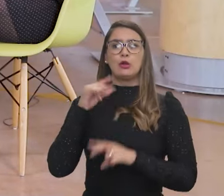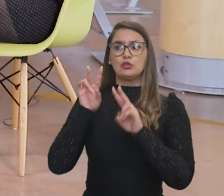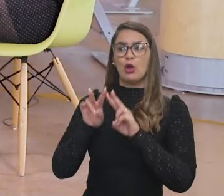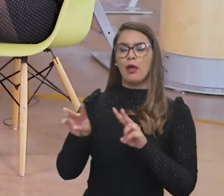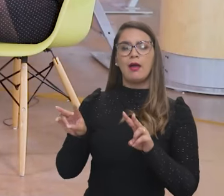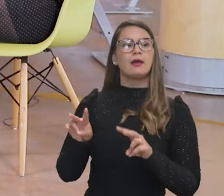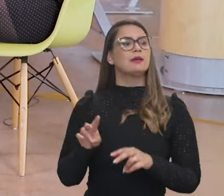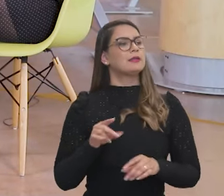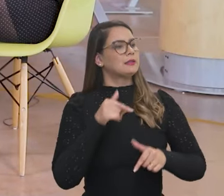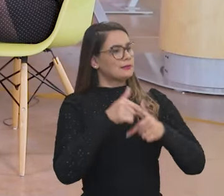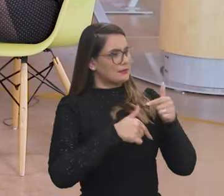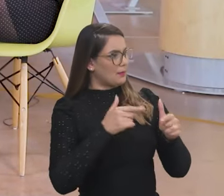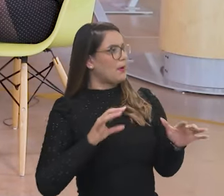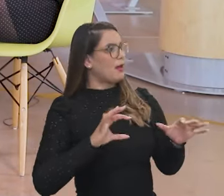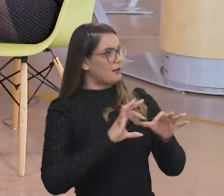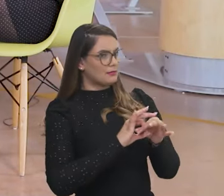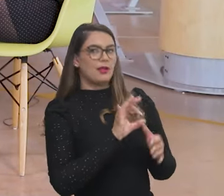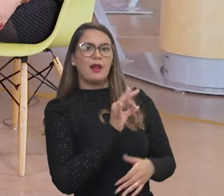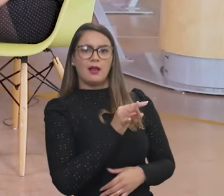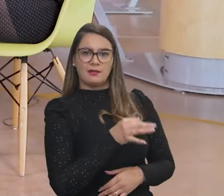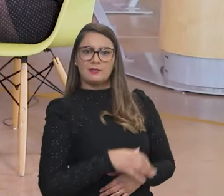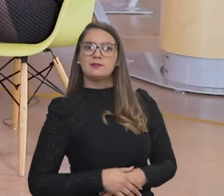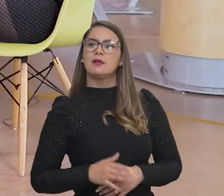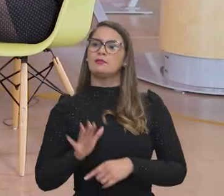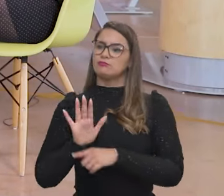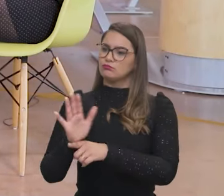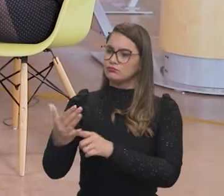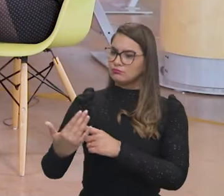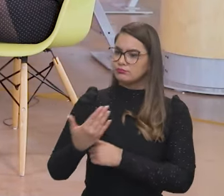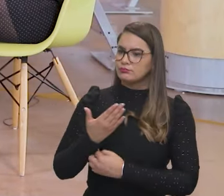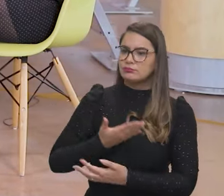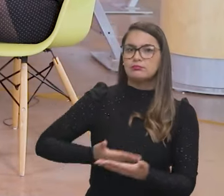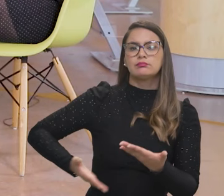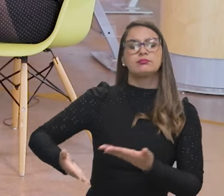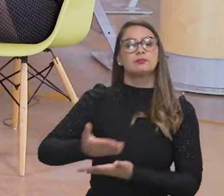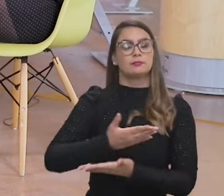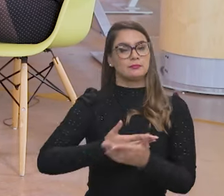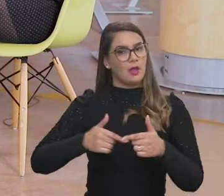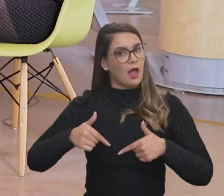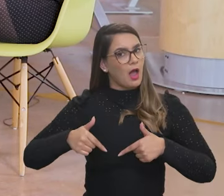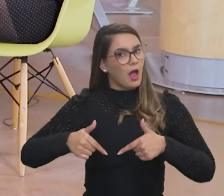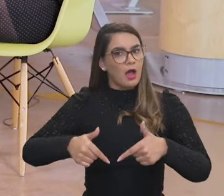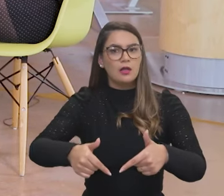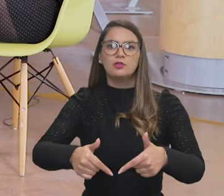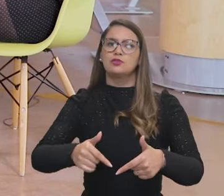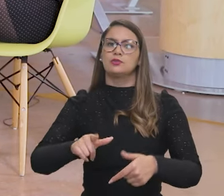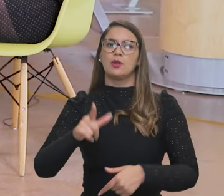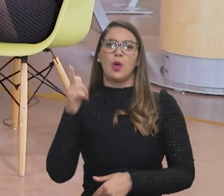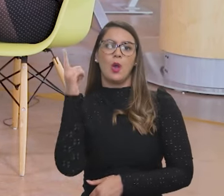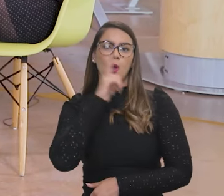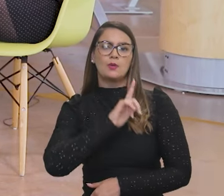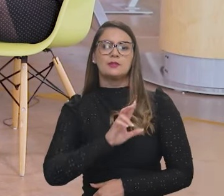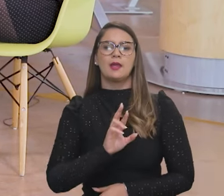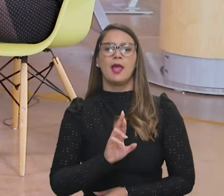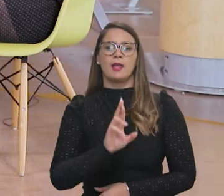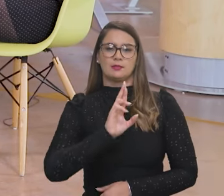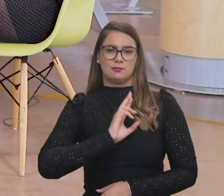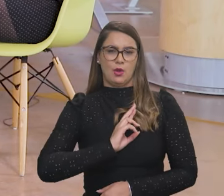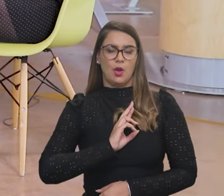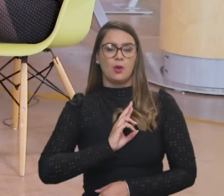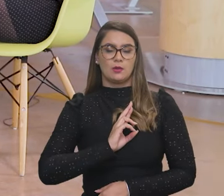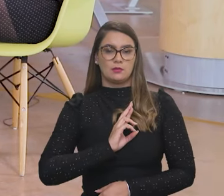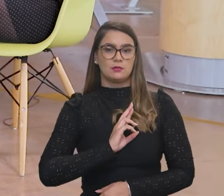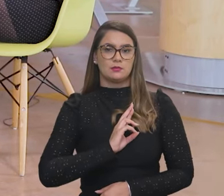pode olhar o governo... Trabalhar de forma integrada, né. Cada um, né, a gente tem que agir de maneira a ter resultados